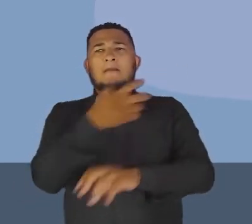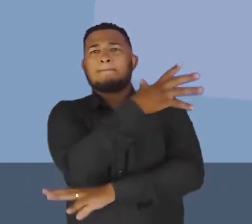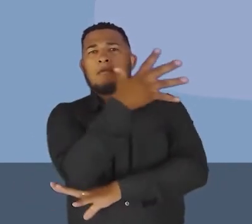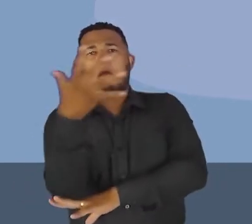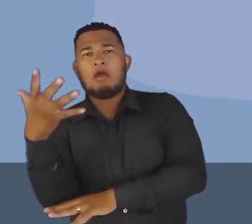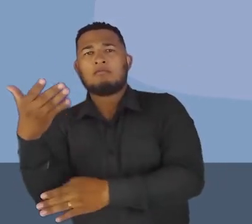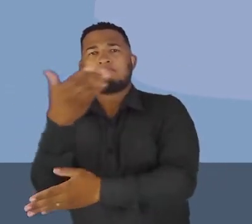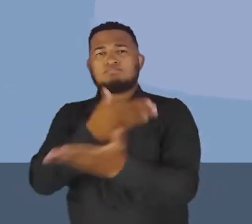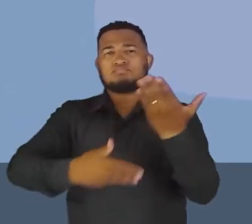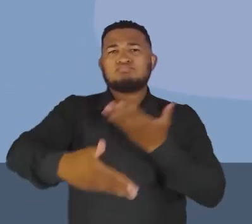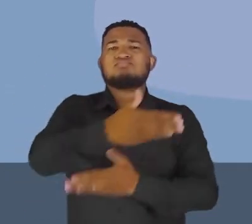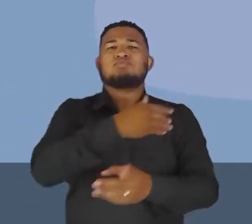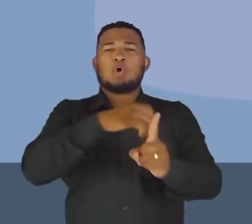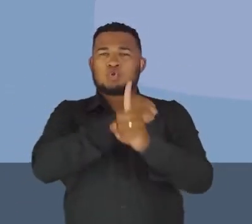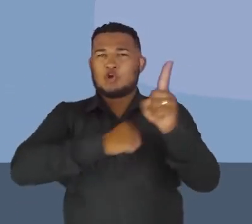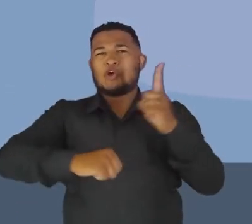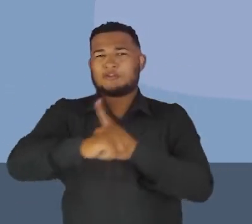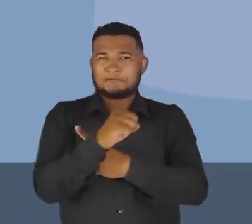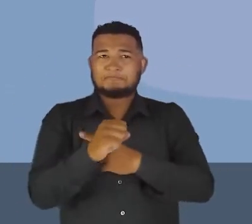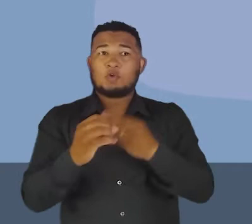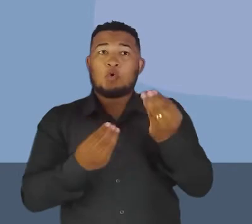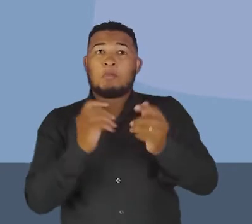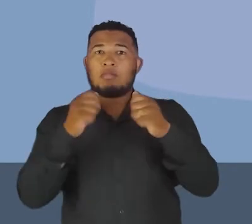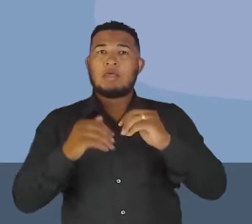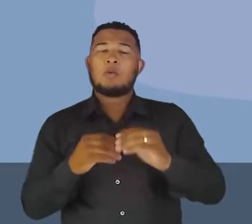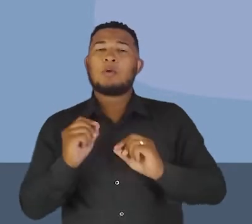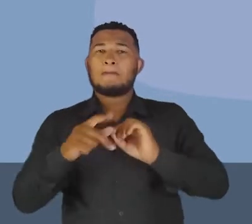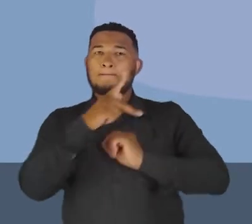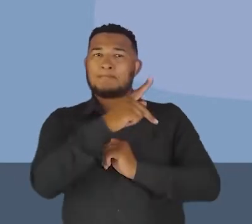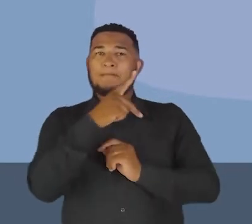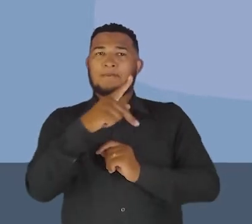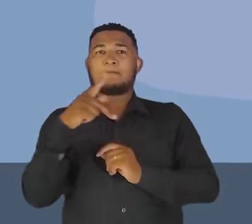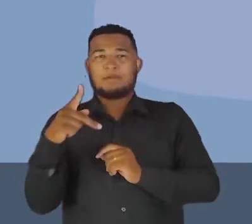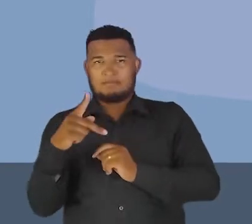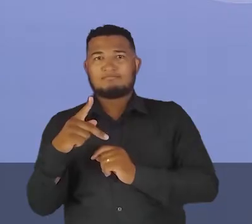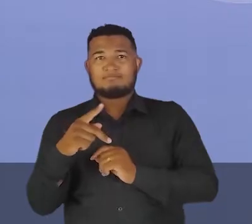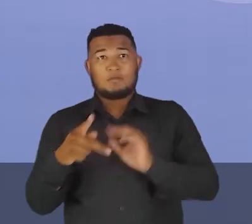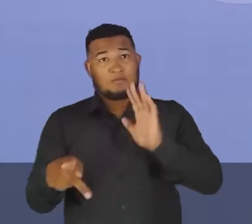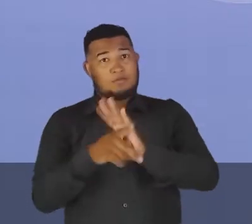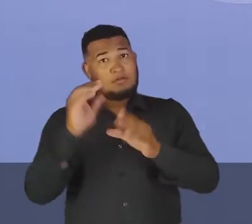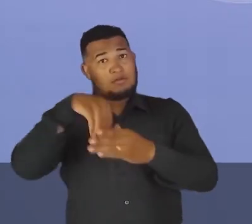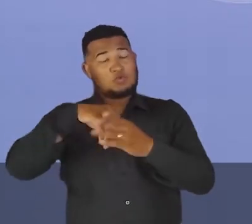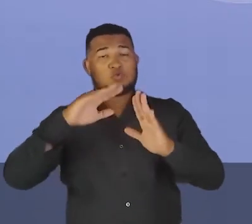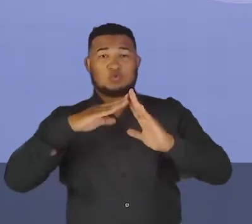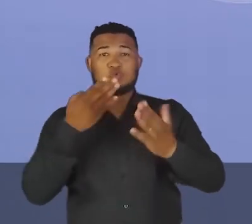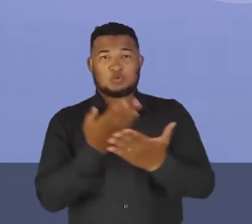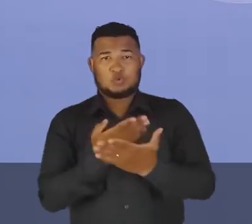no processo de construção do projeto político-pedagógico da escola, tá? Olha aqui para mim.